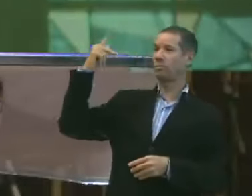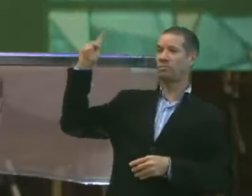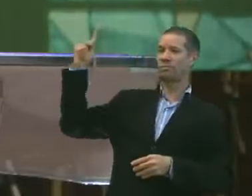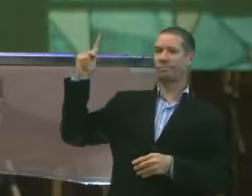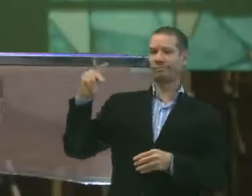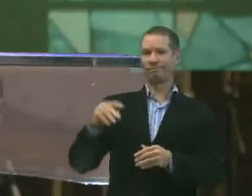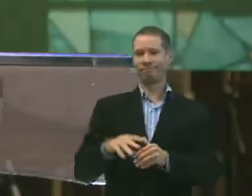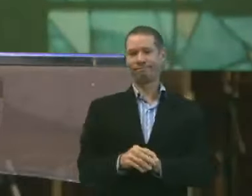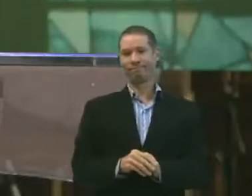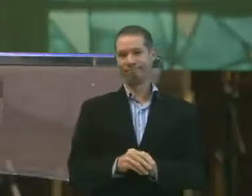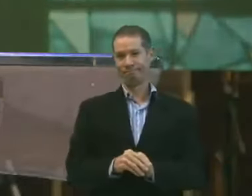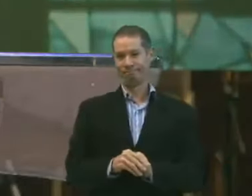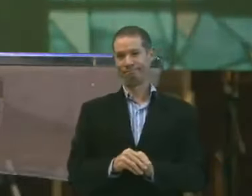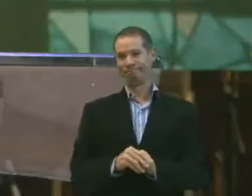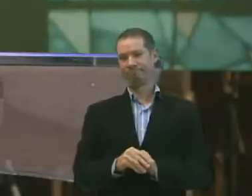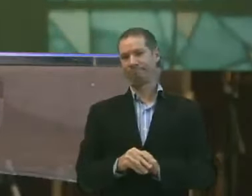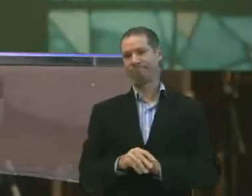Deus.